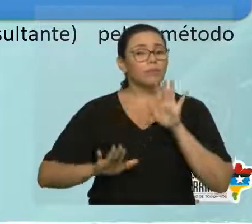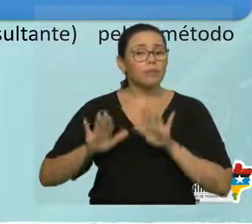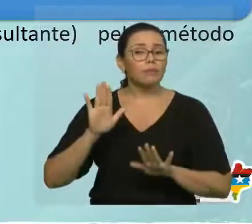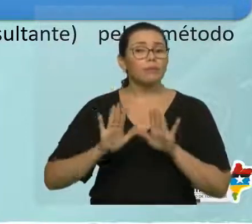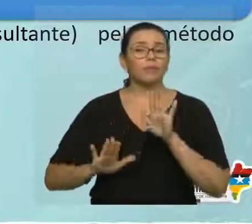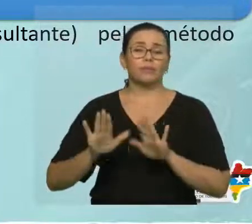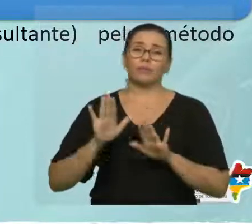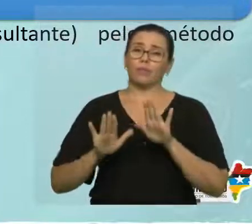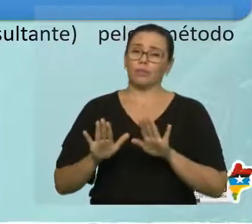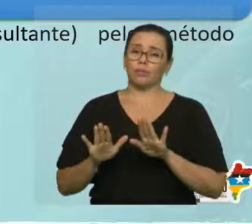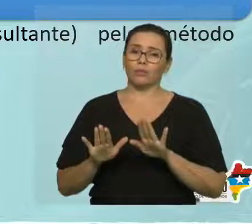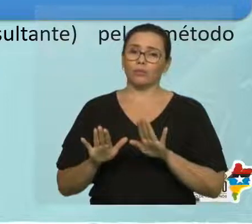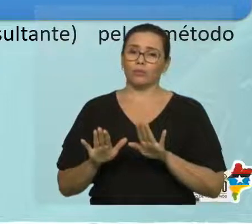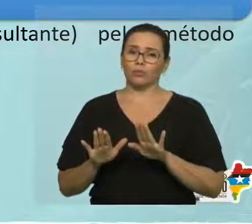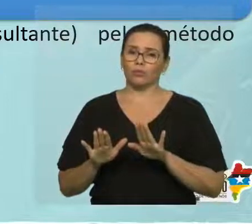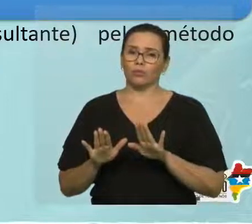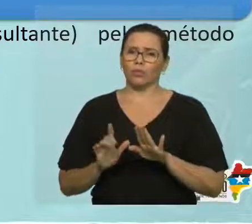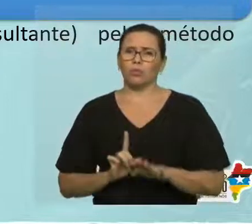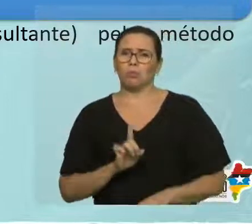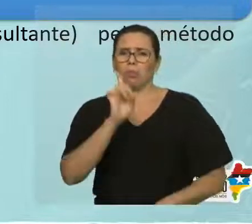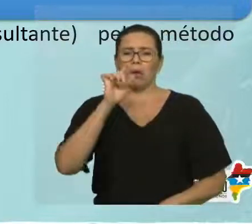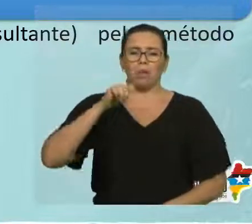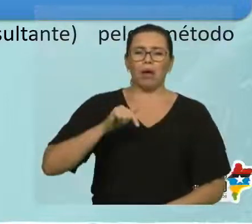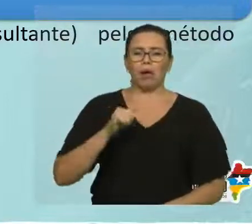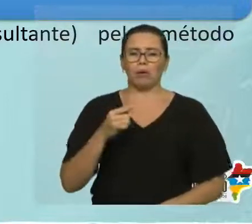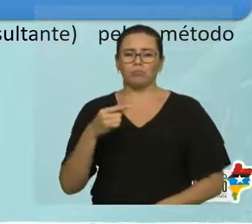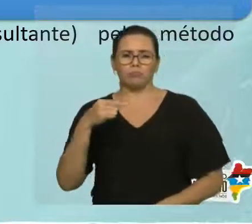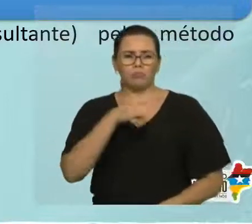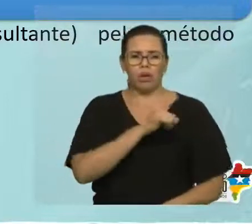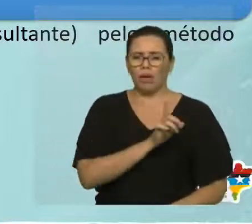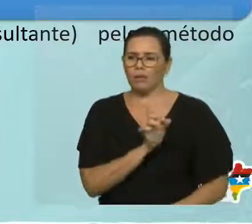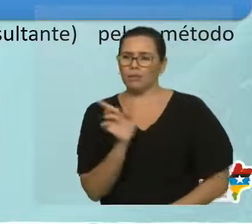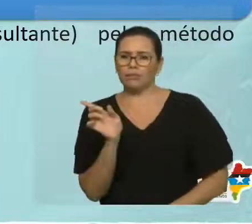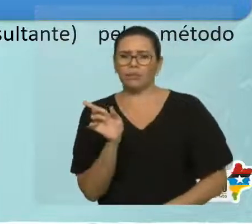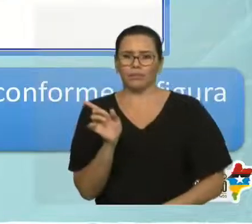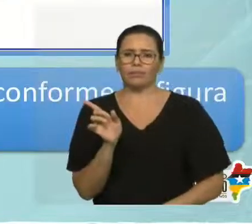geralmente não, dependendo, vai depender da posição que eles estão, eles estão,